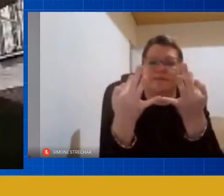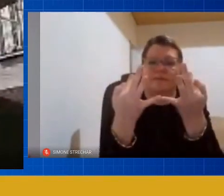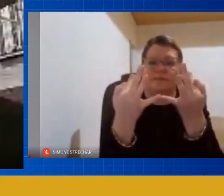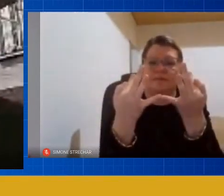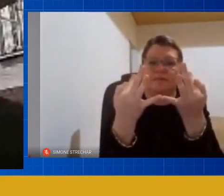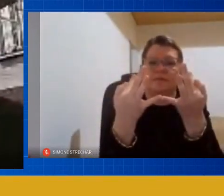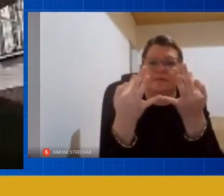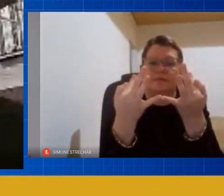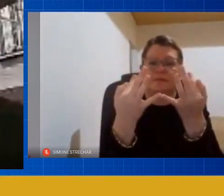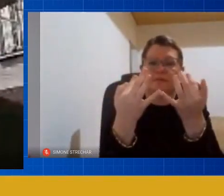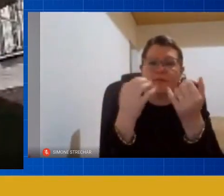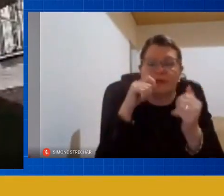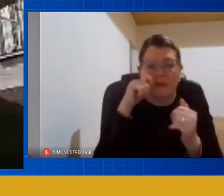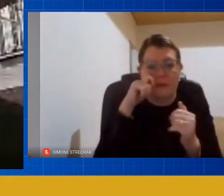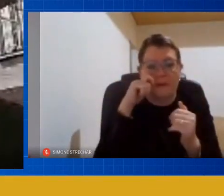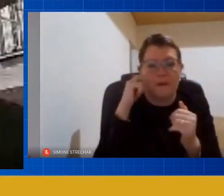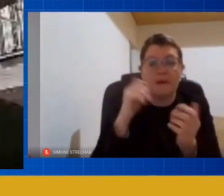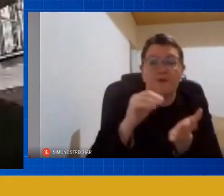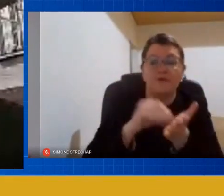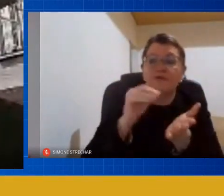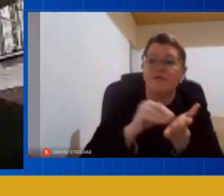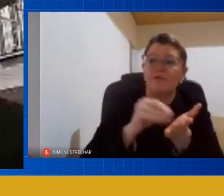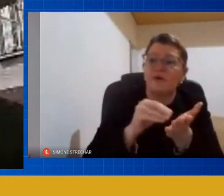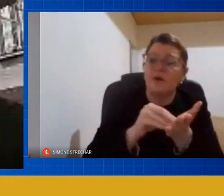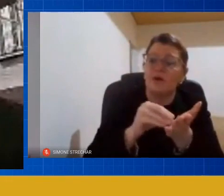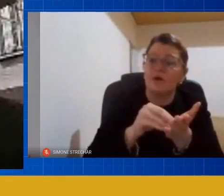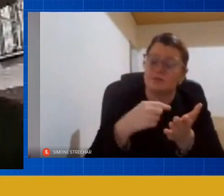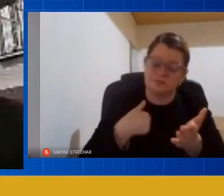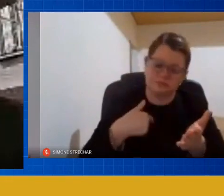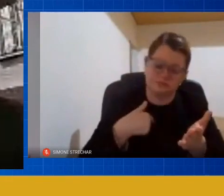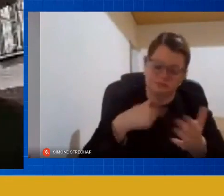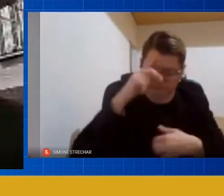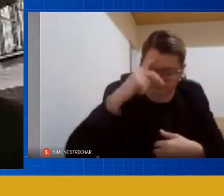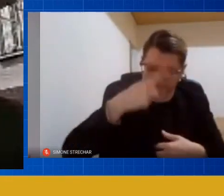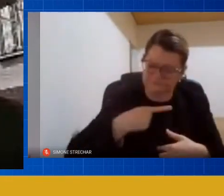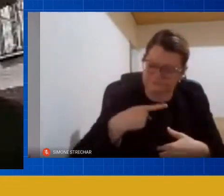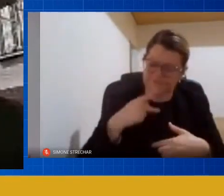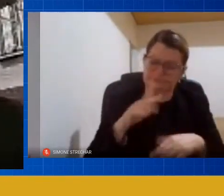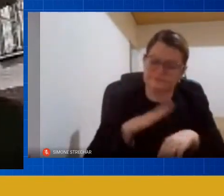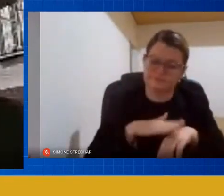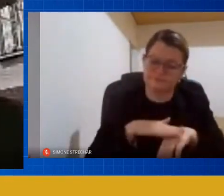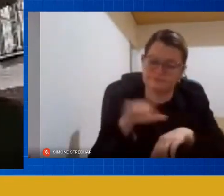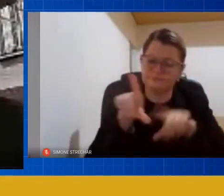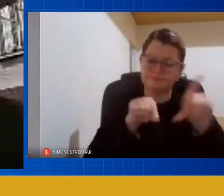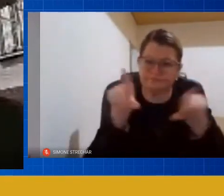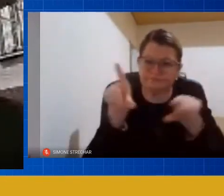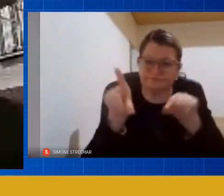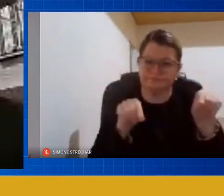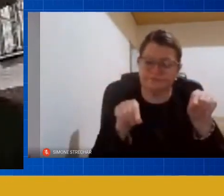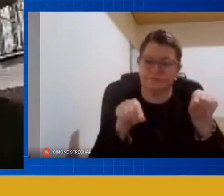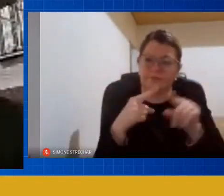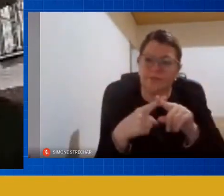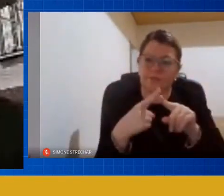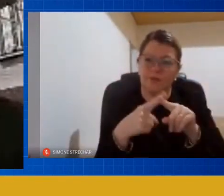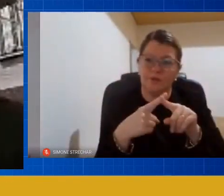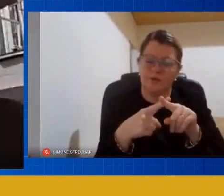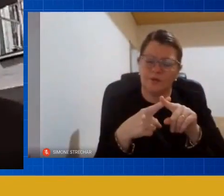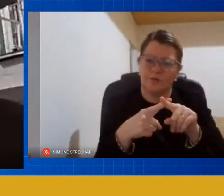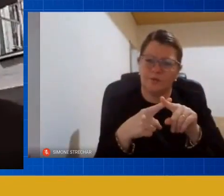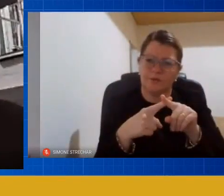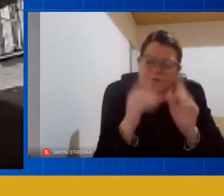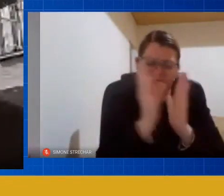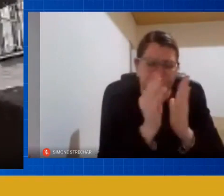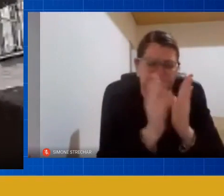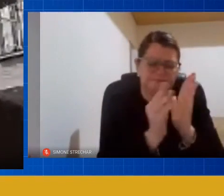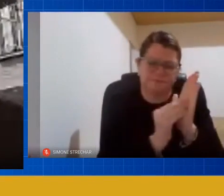temos autonomia nesse processo ou a gente o tempo todo dá atividade direciona